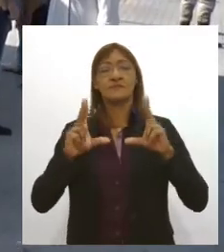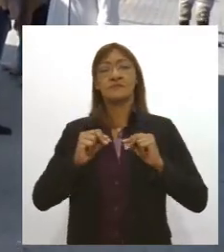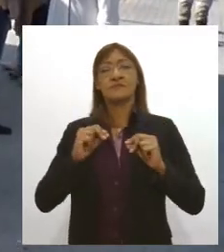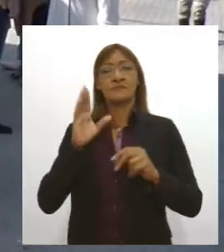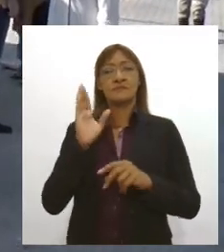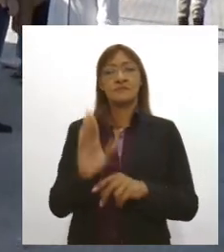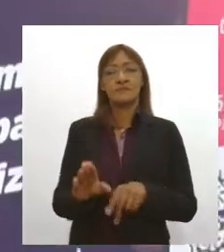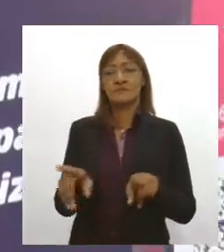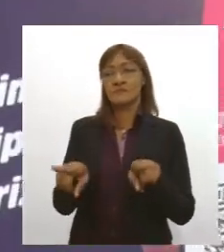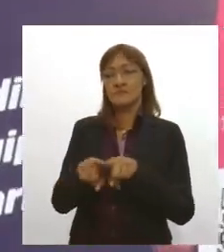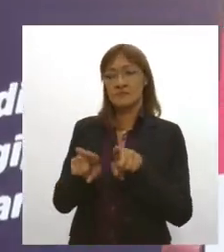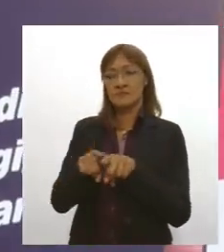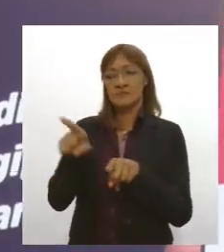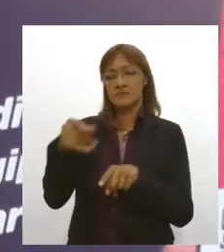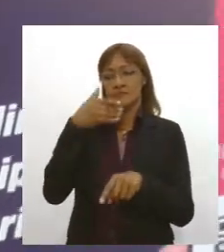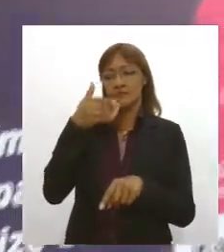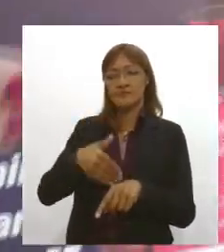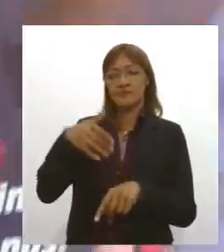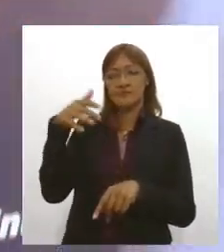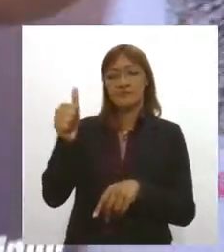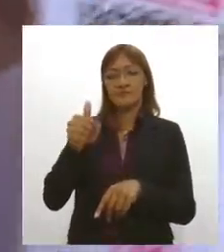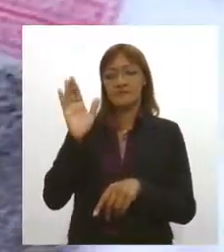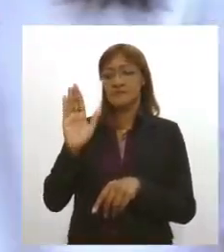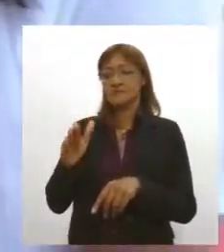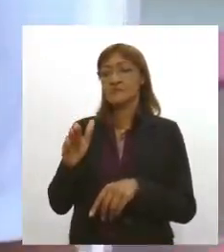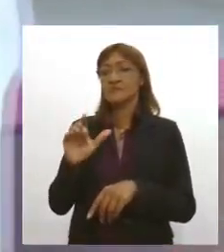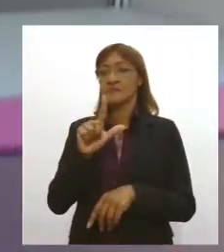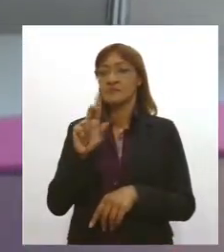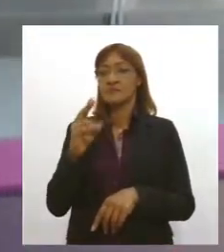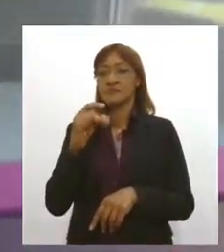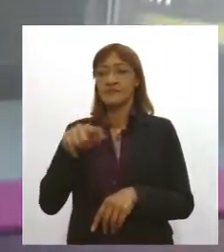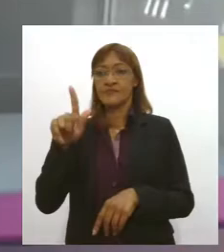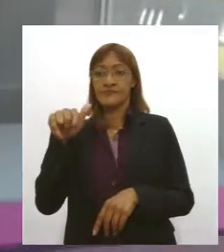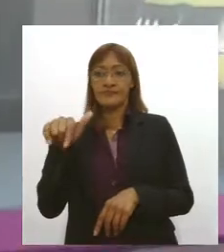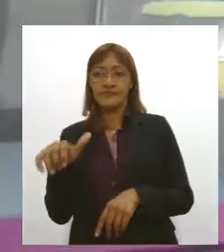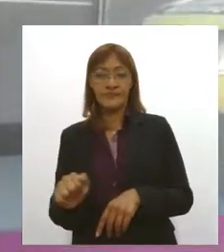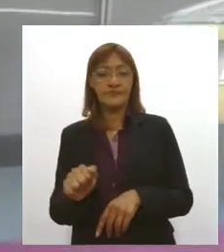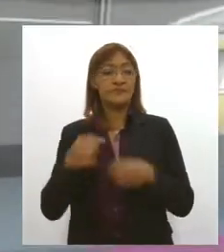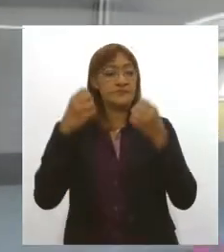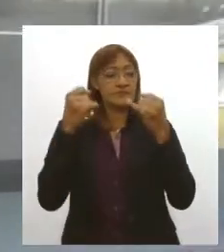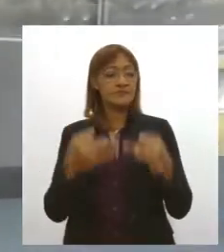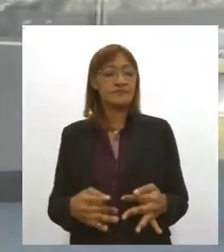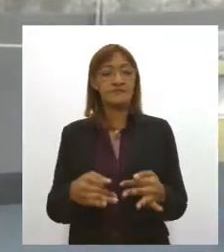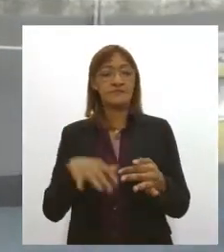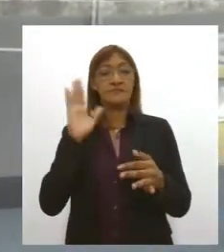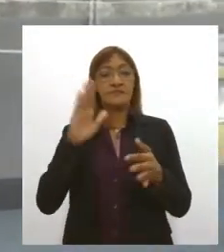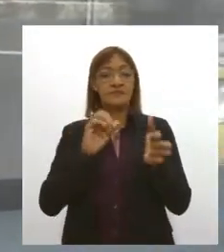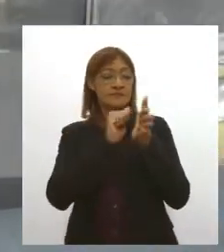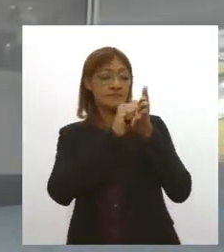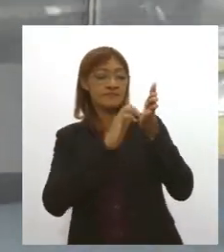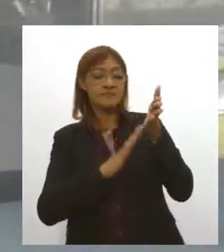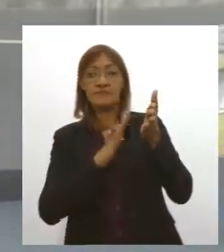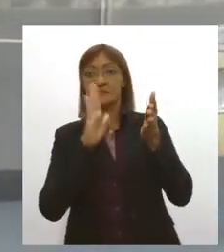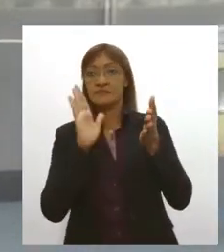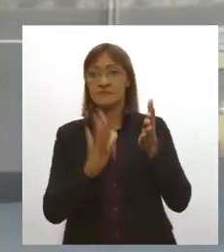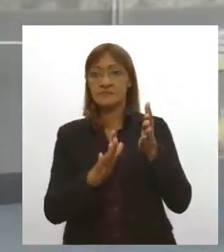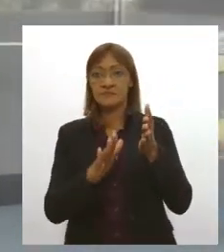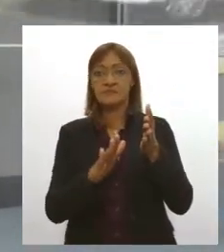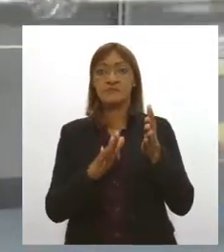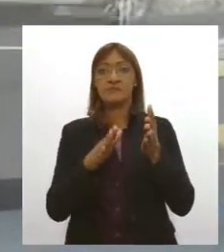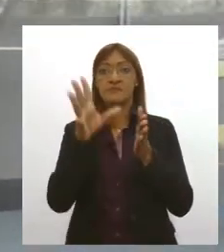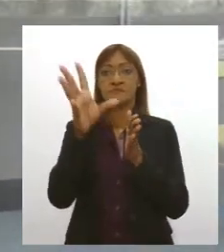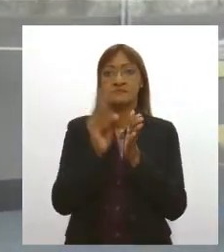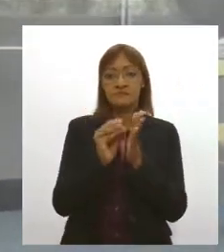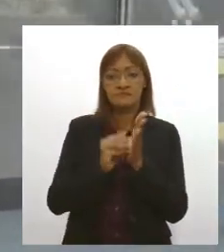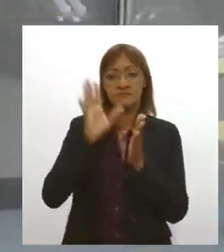também será melhorado. De acordo com Lucivanda Rodrigues, a base do Cadastro Único será ampliada e também será fortalecida a